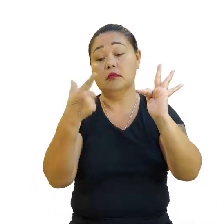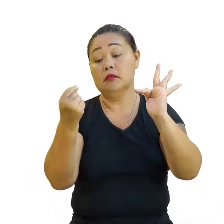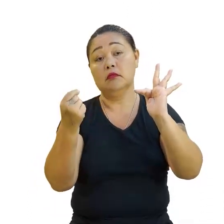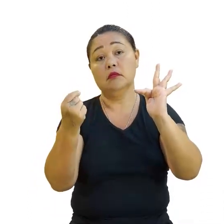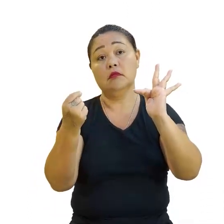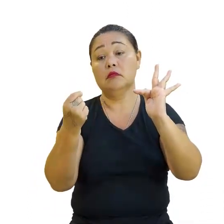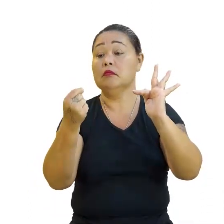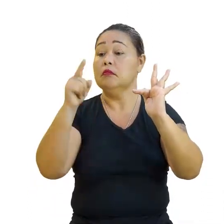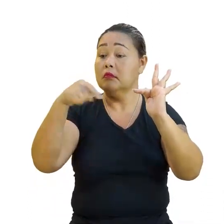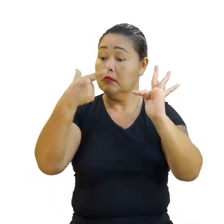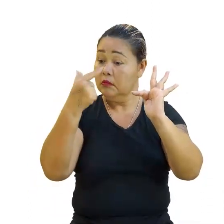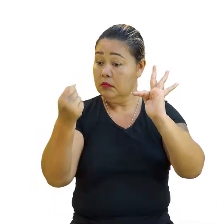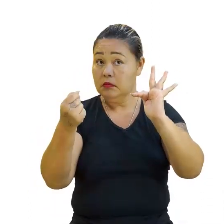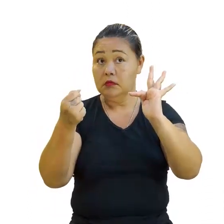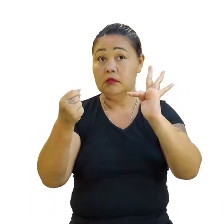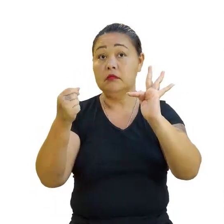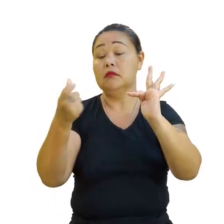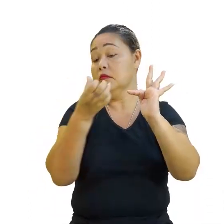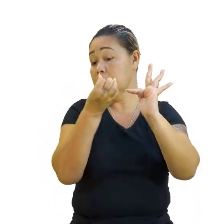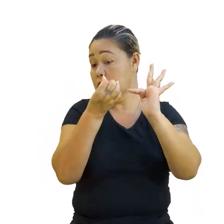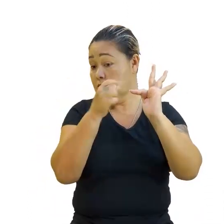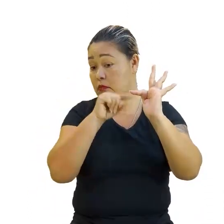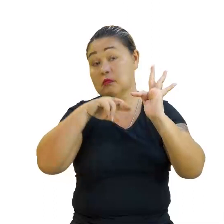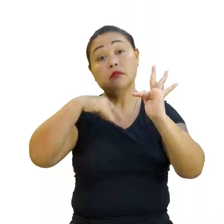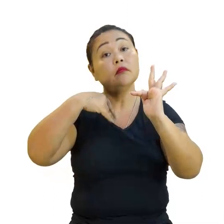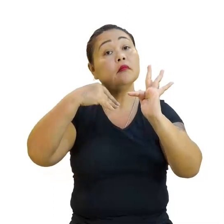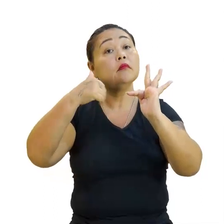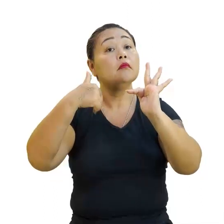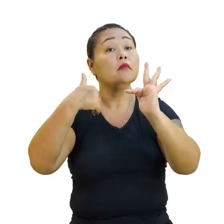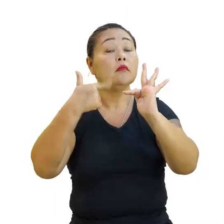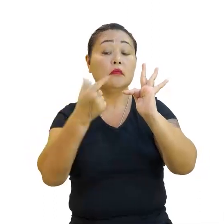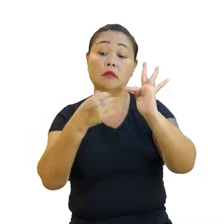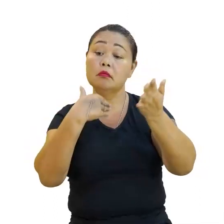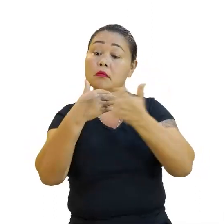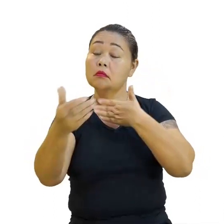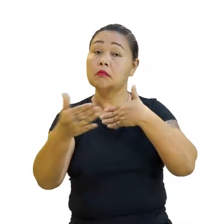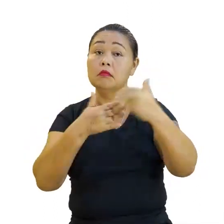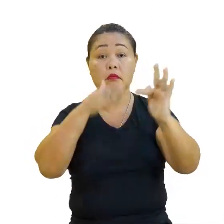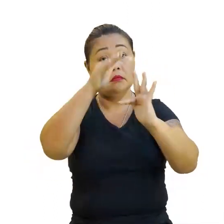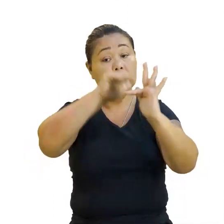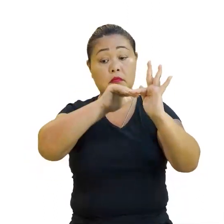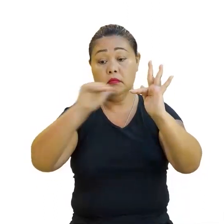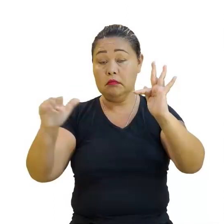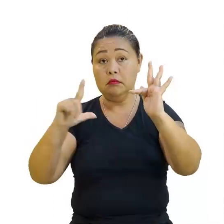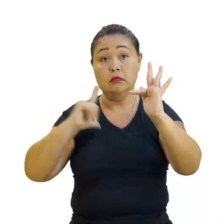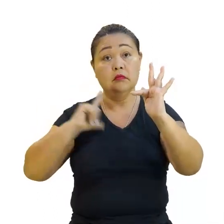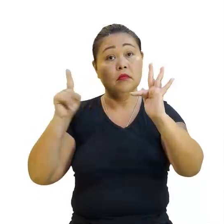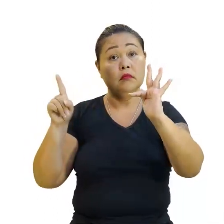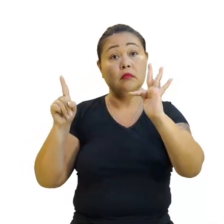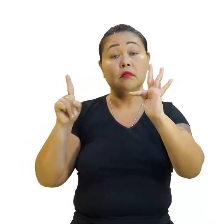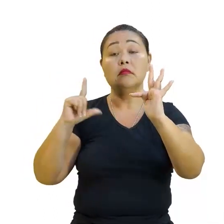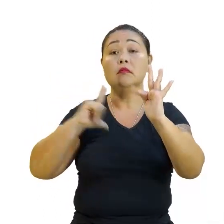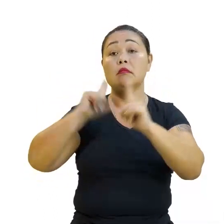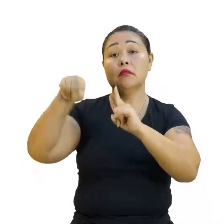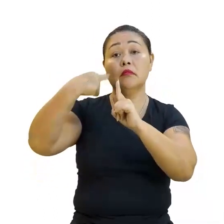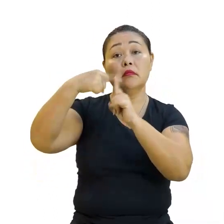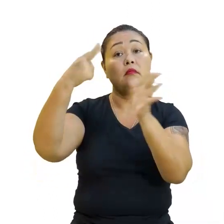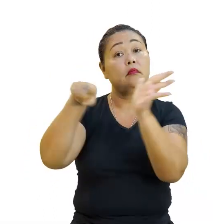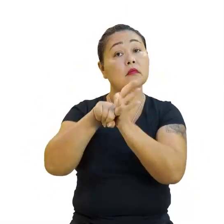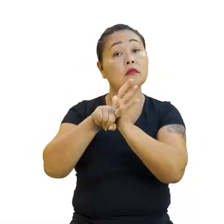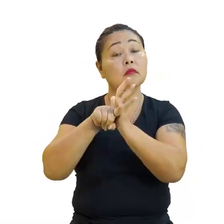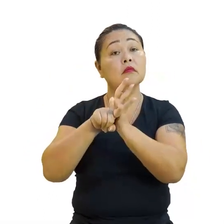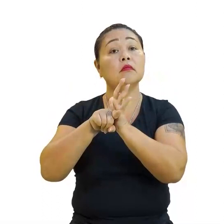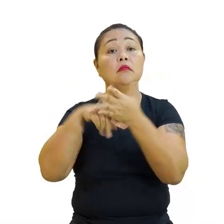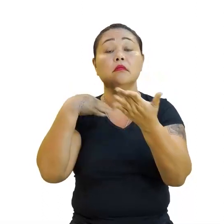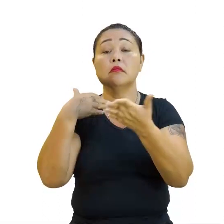quilômetros... 20 reais. 6 quilômetros... 20 reais. Então, independente, né? Aqui a está colocando valores positivos, negativos, né? Mas